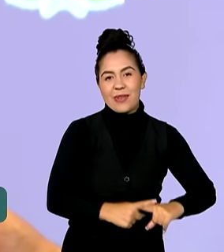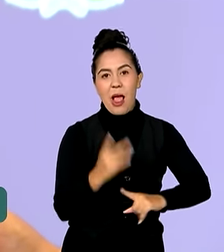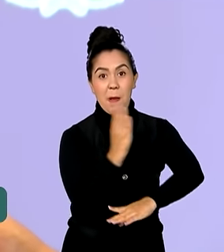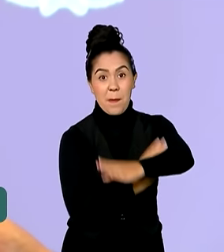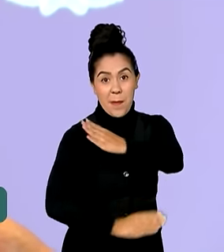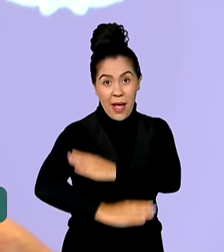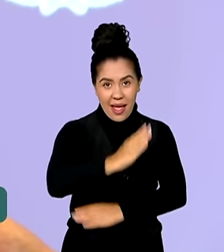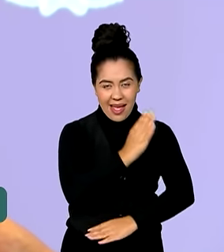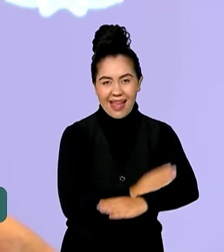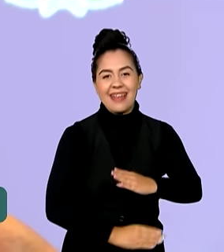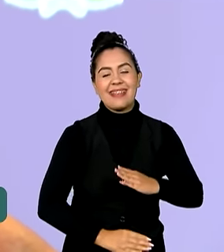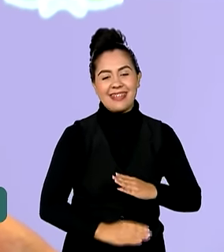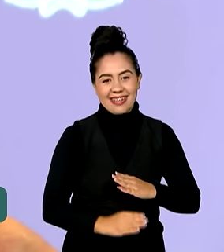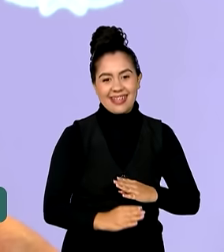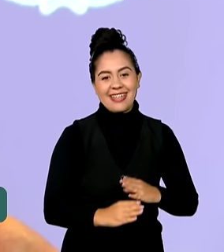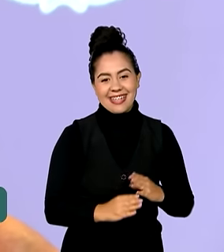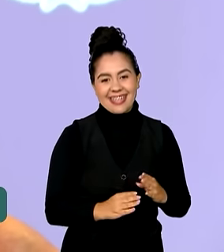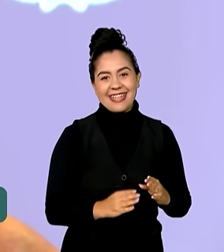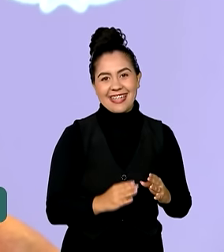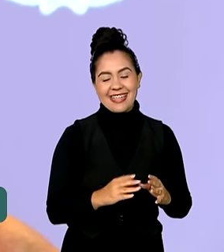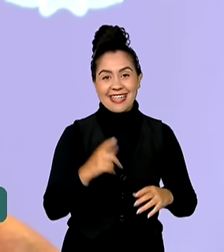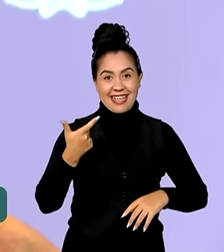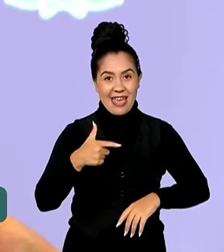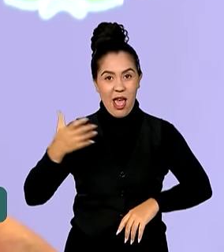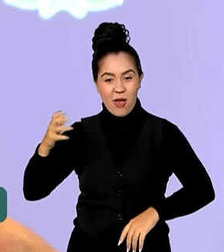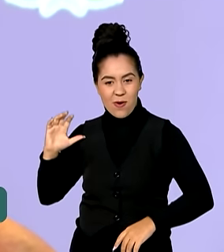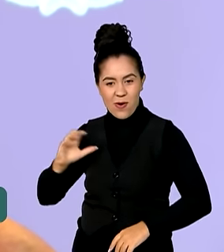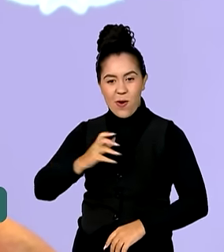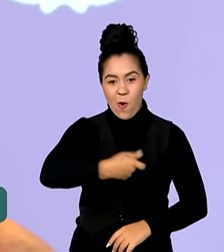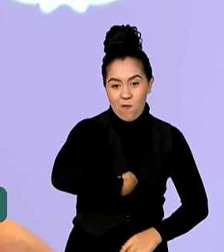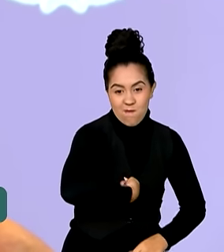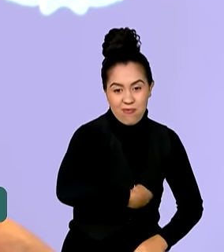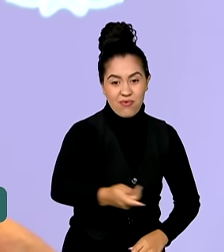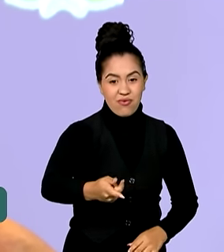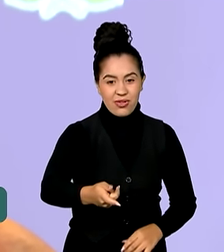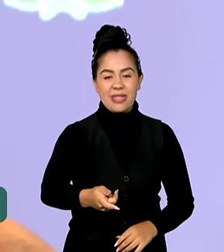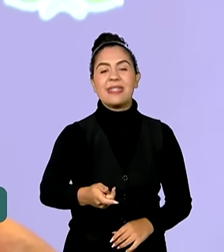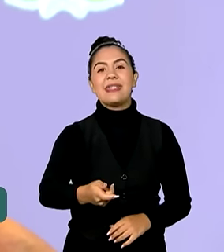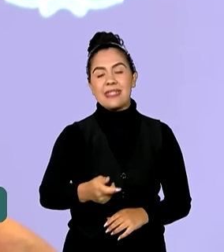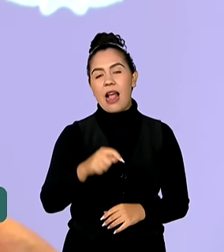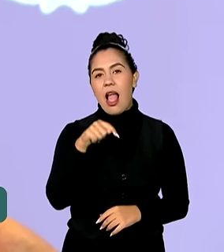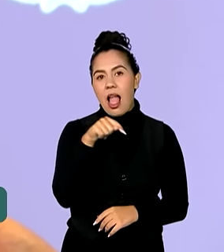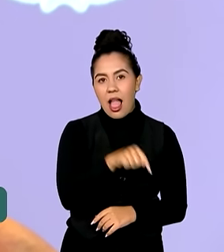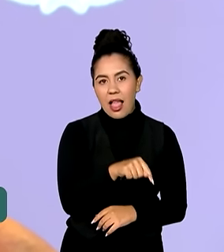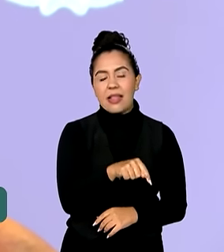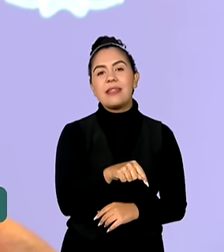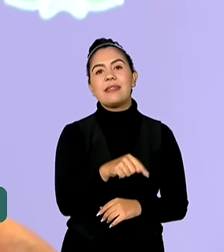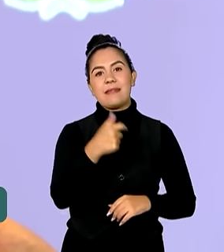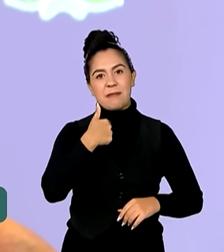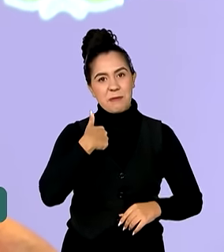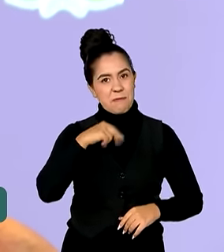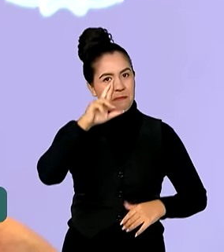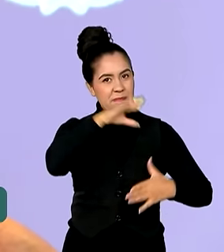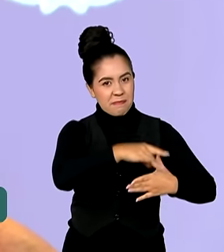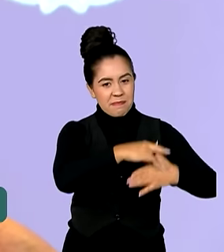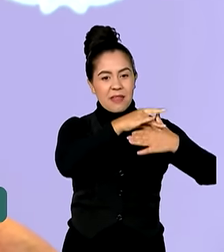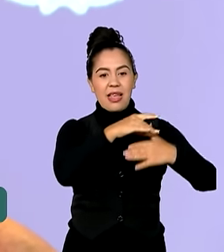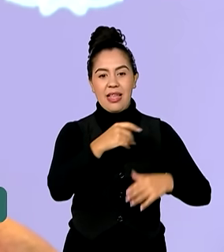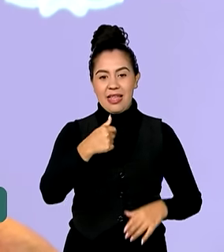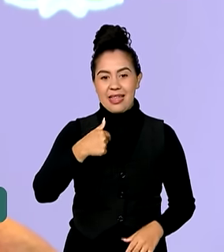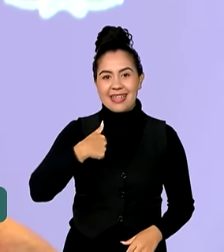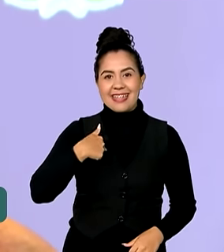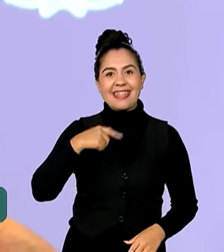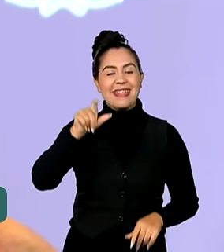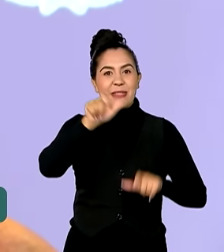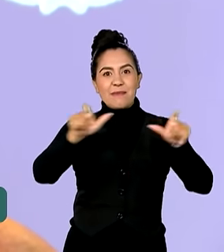com o lançamento do disco, a prova onde eu liderei, eu entrei como a